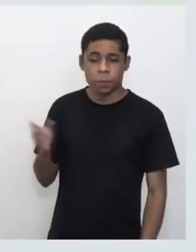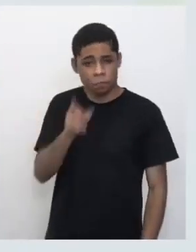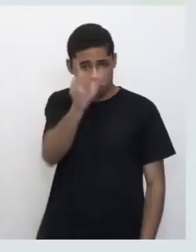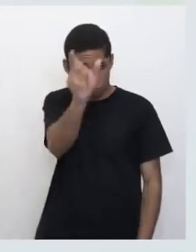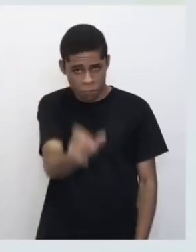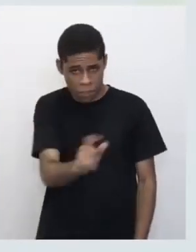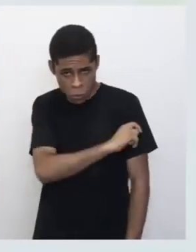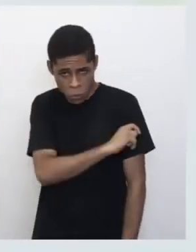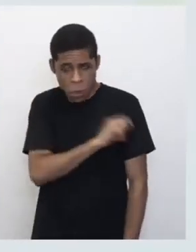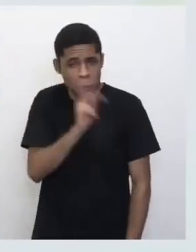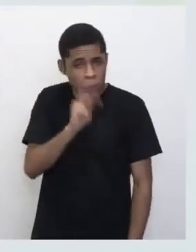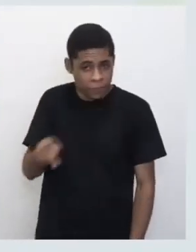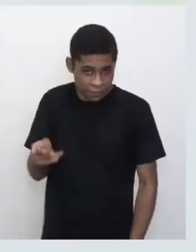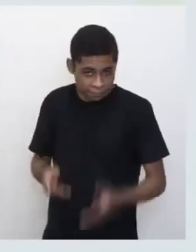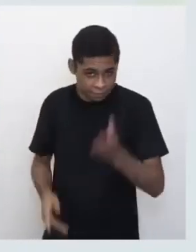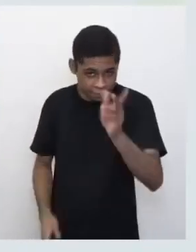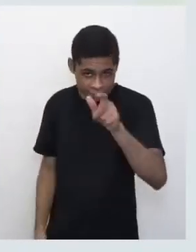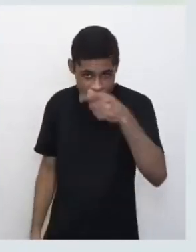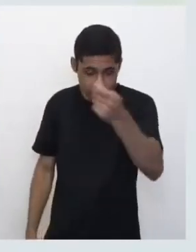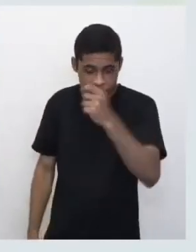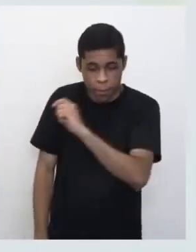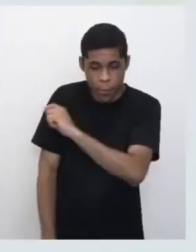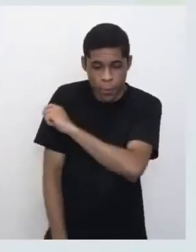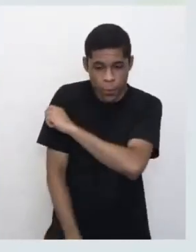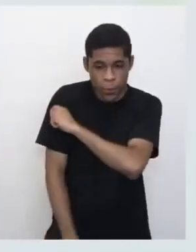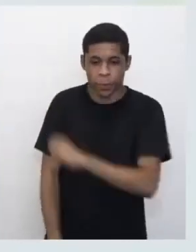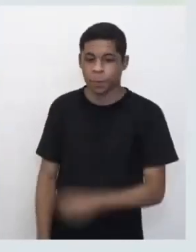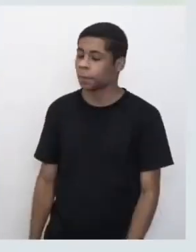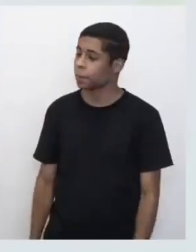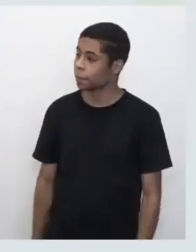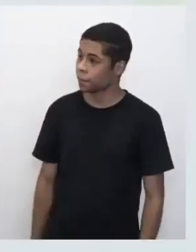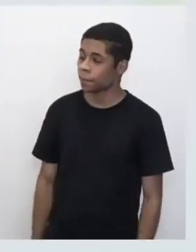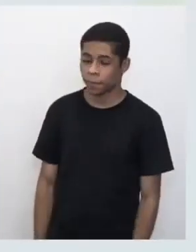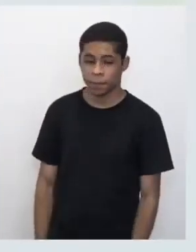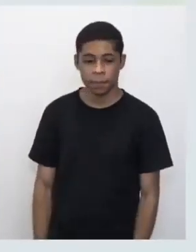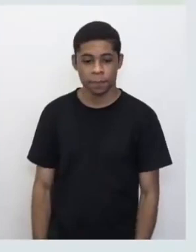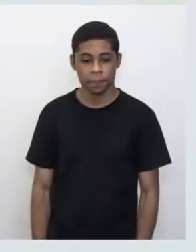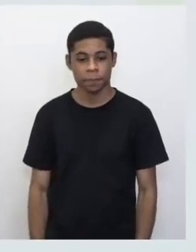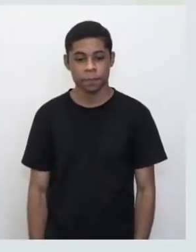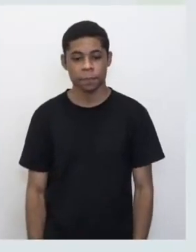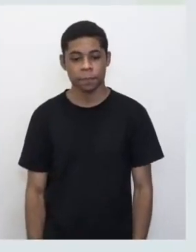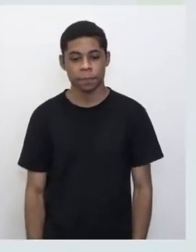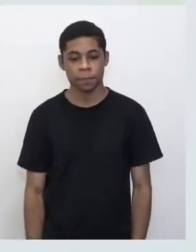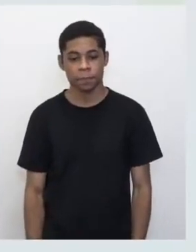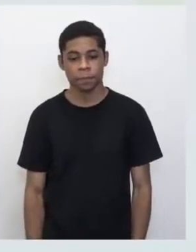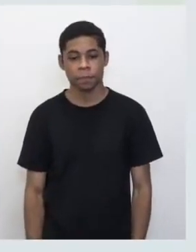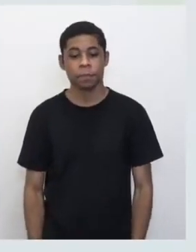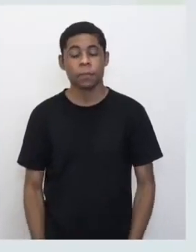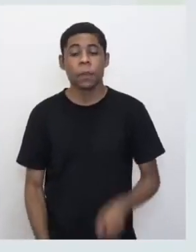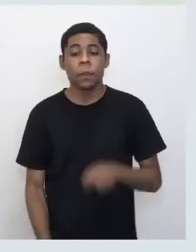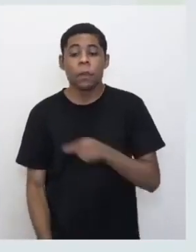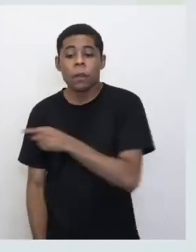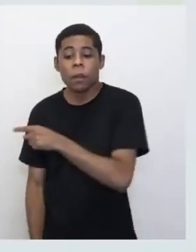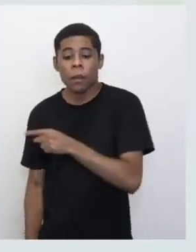gente tem as duas opções, né? Do sou aluno e o sou servidor. Esse servidor é para quem?